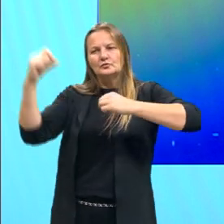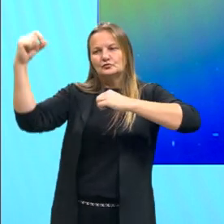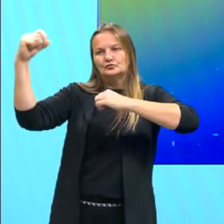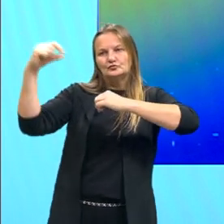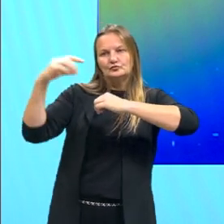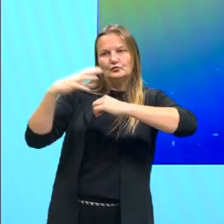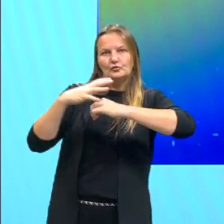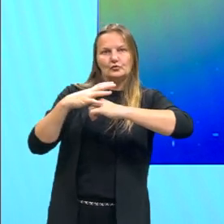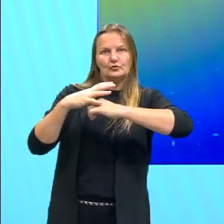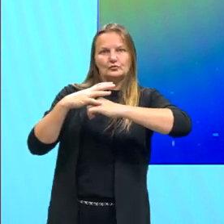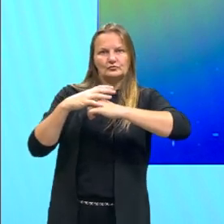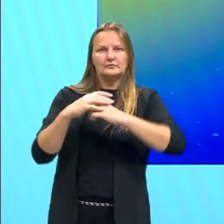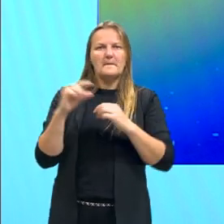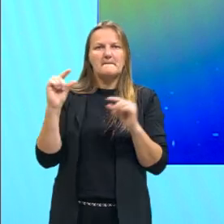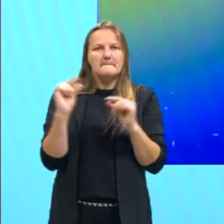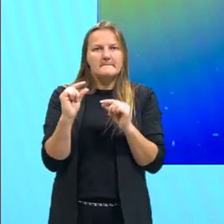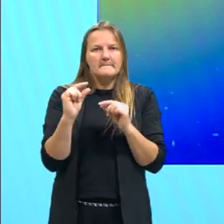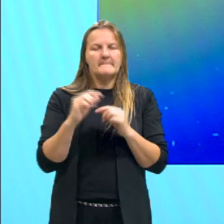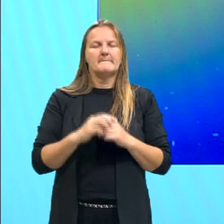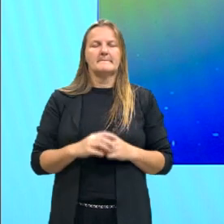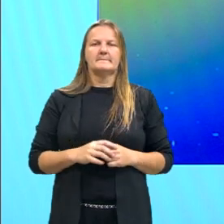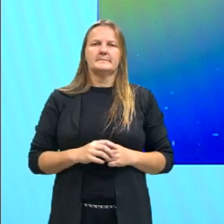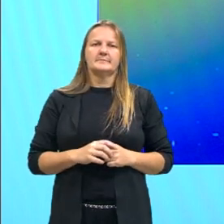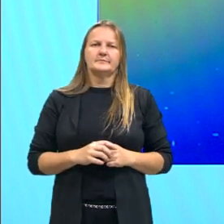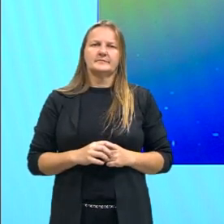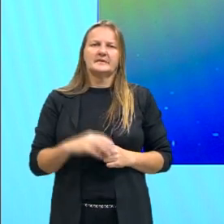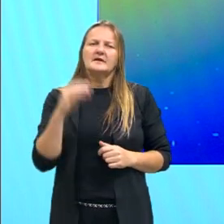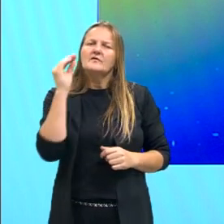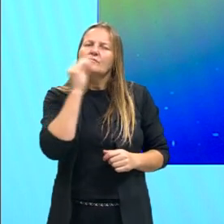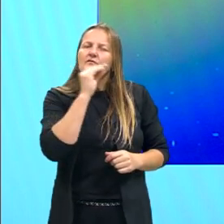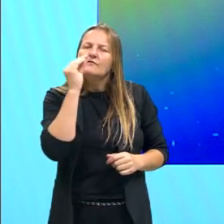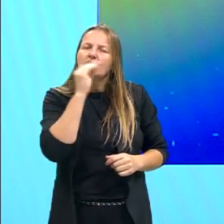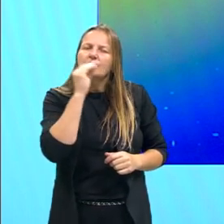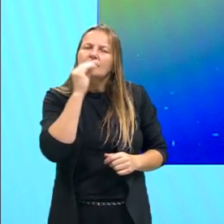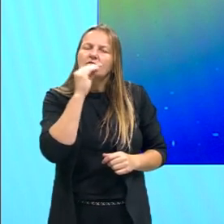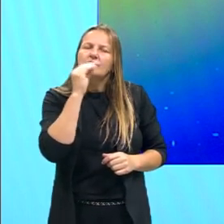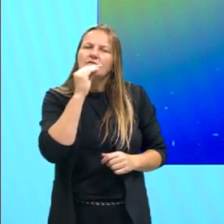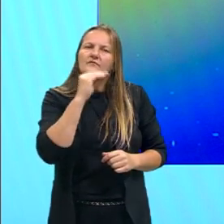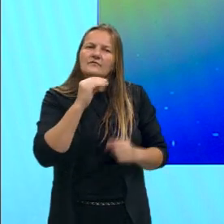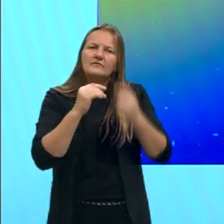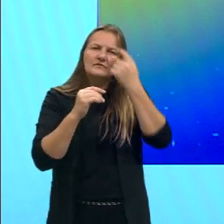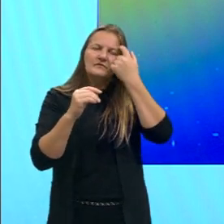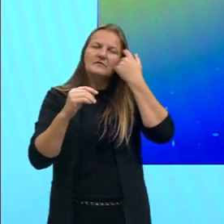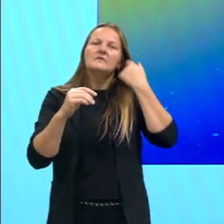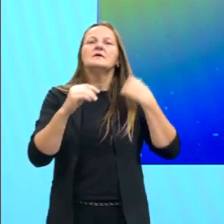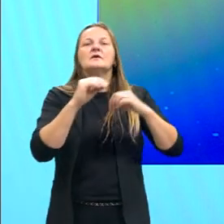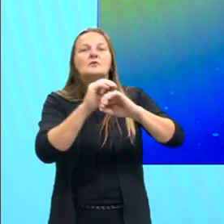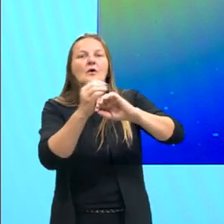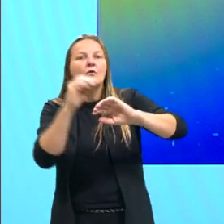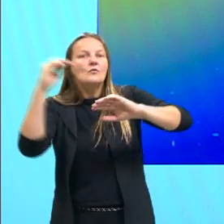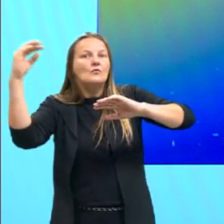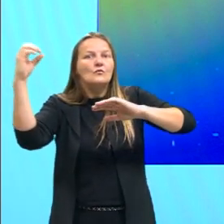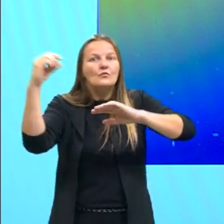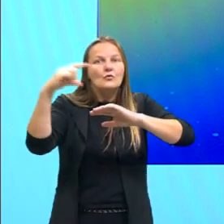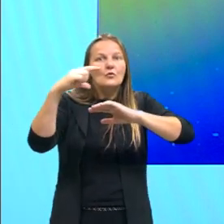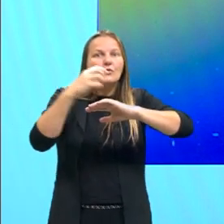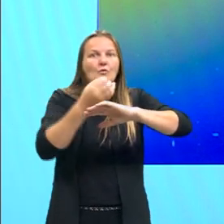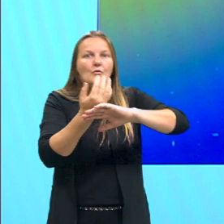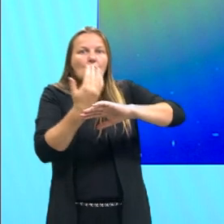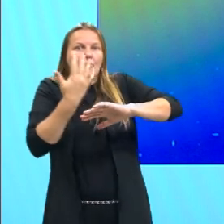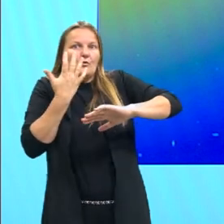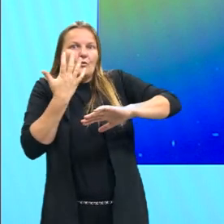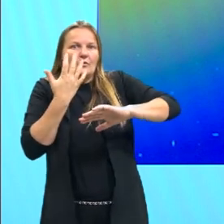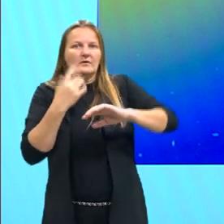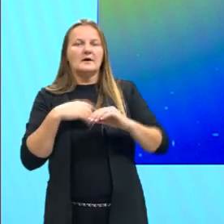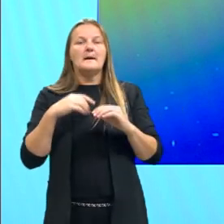interagir o raio, né, e vai ter ainda uma reflectância, vai ser refletido. Já na zona polar,